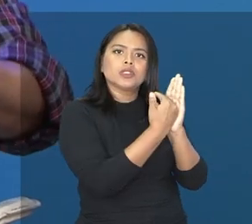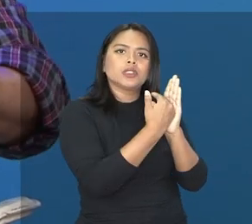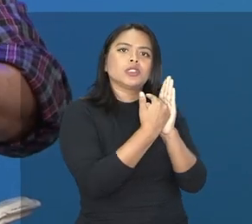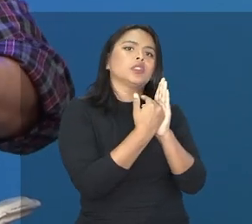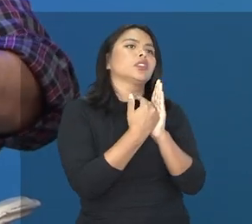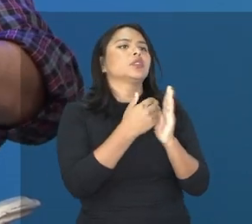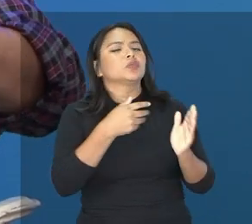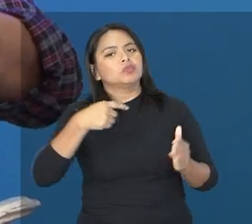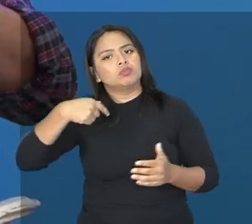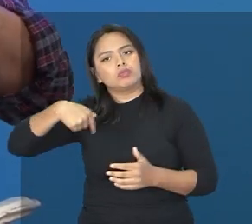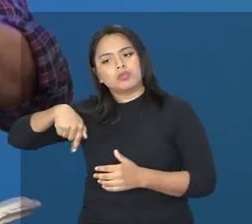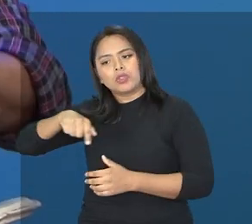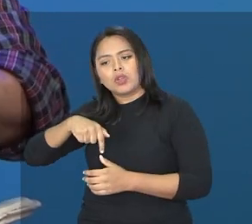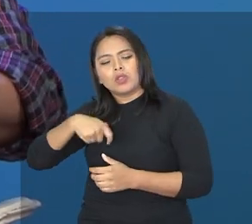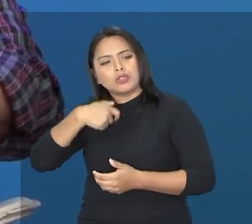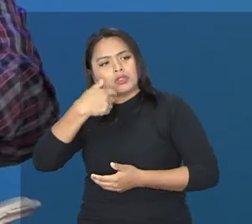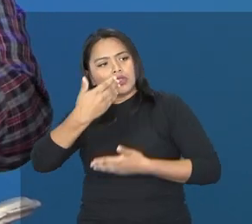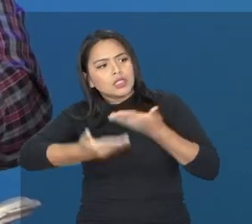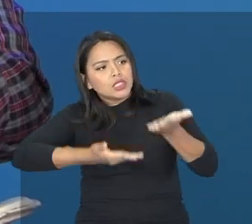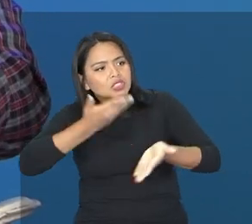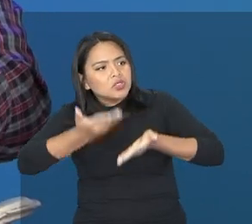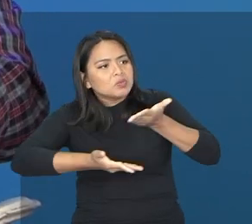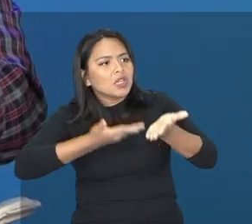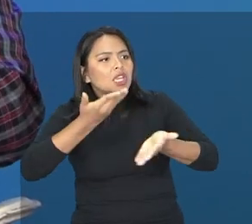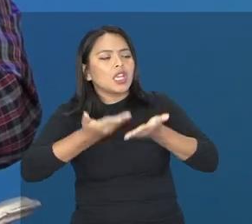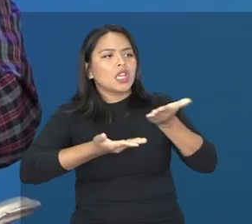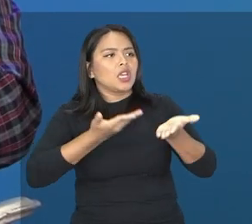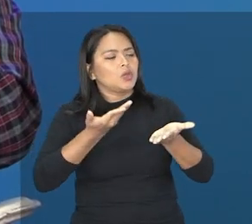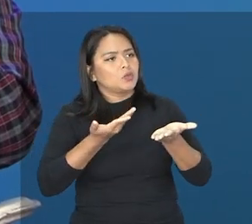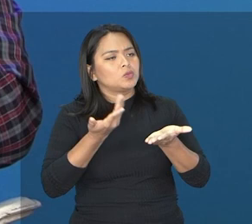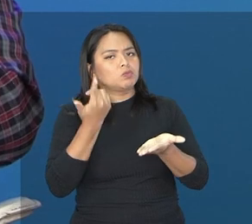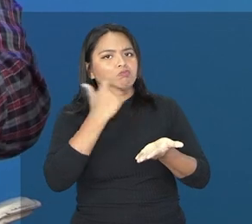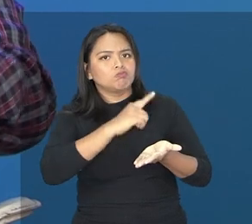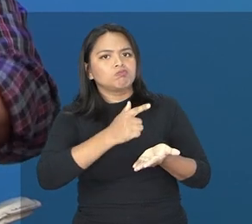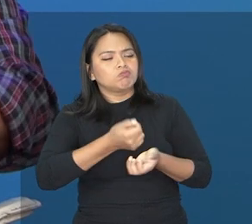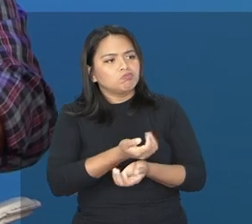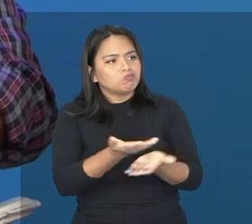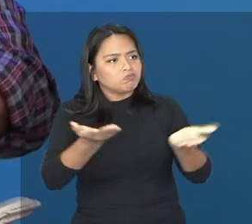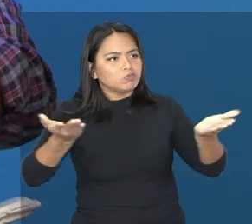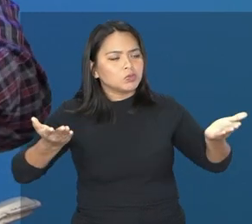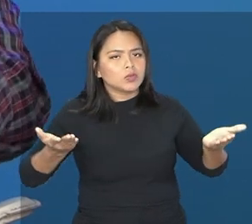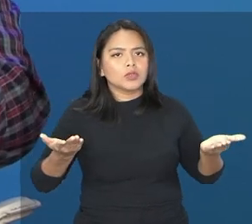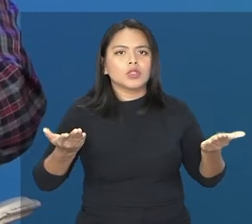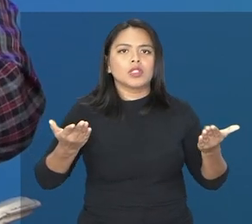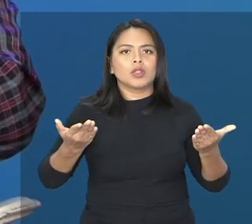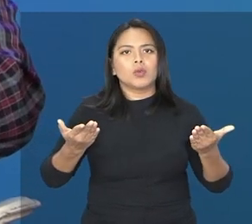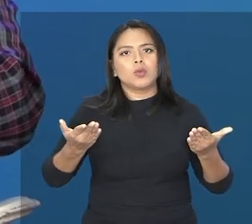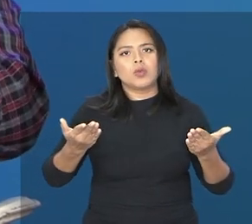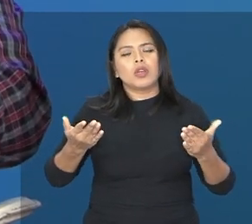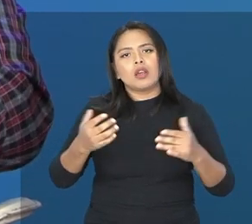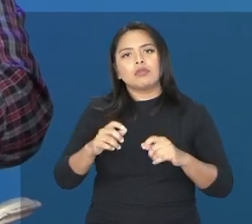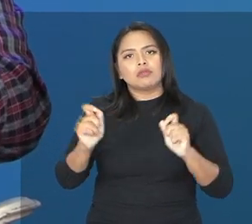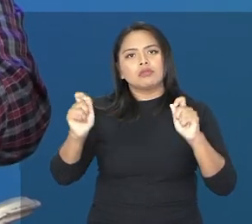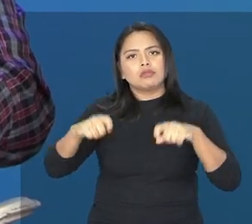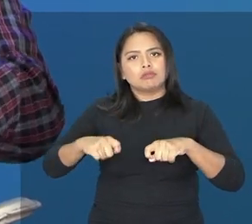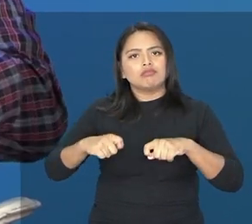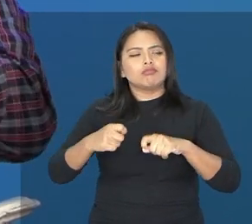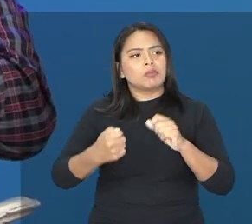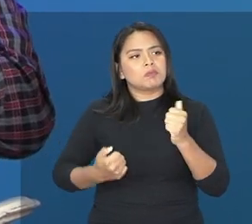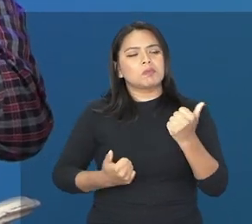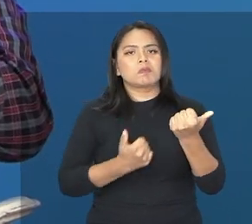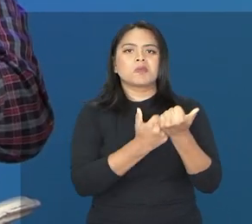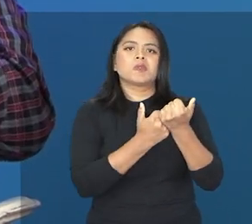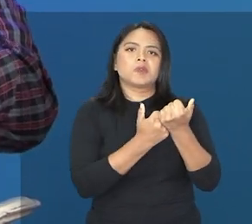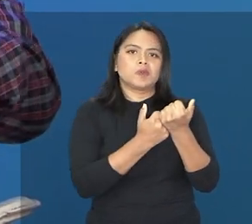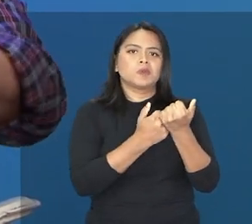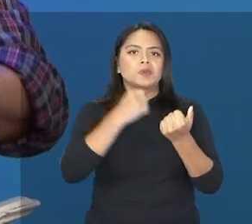experimentar com ele, podermos trabalhar com ele e dar a ele, certamente, o espaço e o conforto emocional e cognitivo